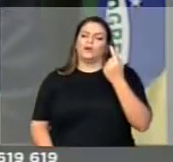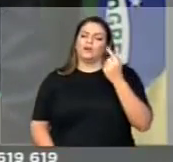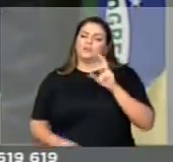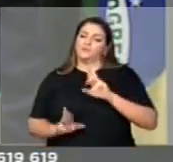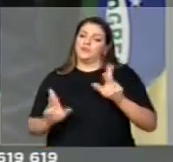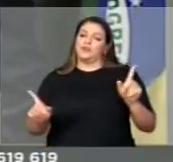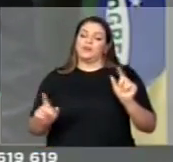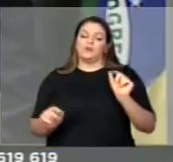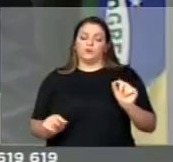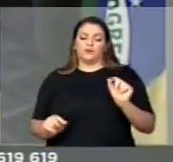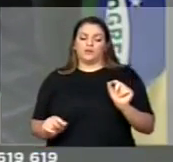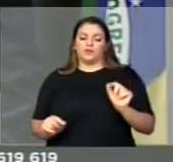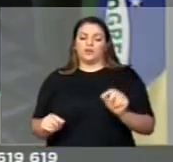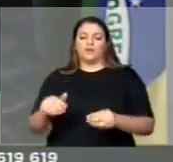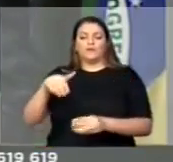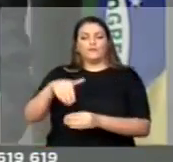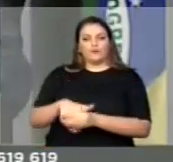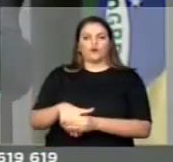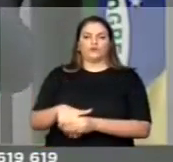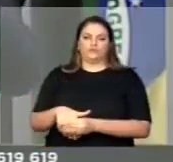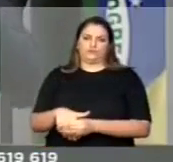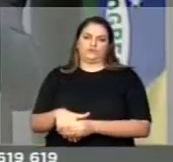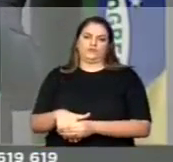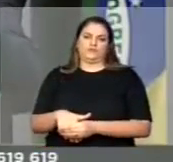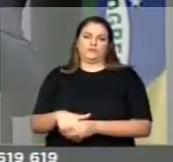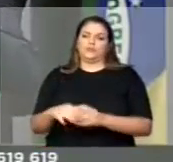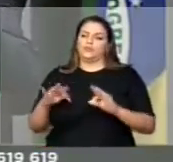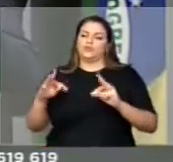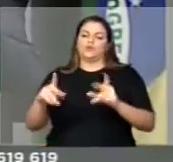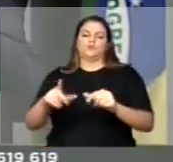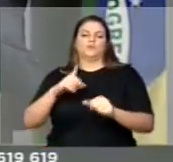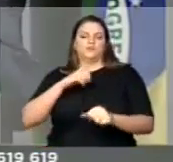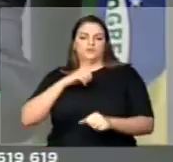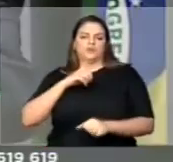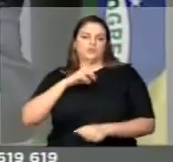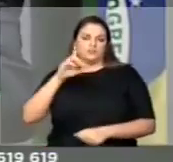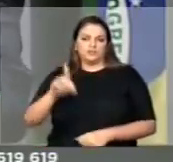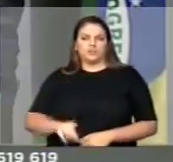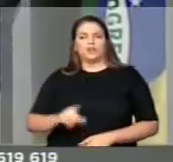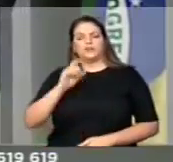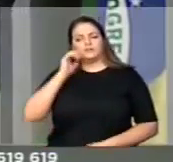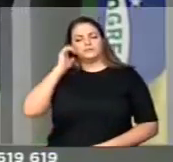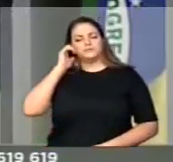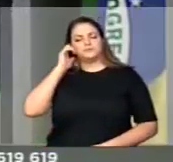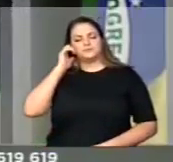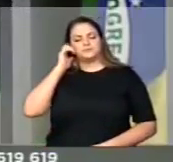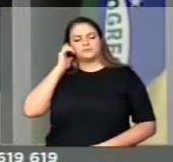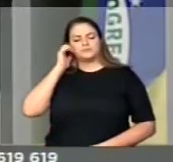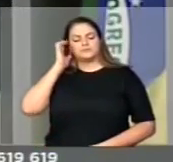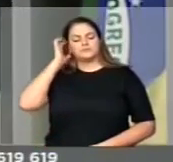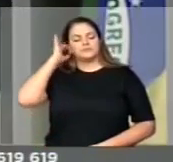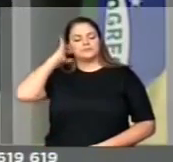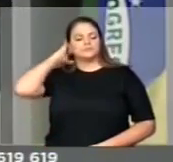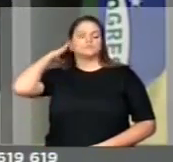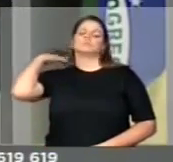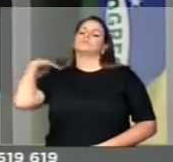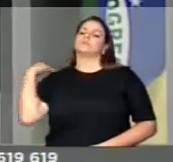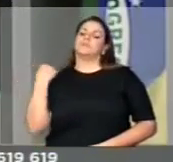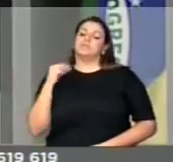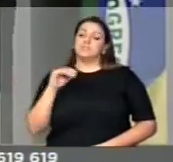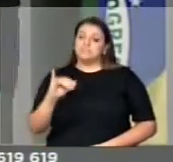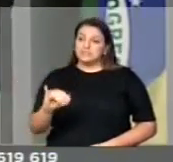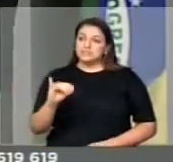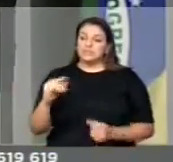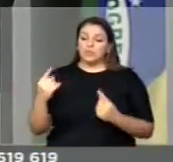que é um direito que cada um tem. Então, nesse sentido, estamos convictos. Vindo o processo, caçaremos. Se estivesse vindo